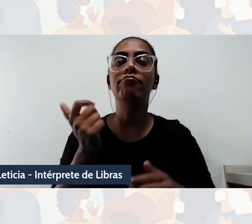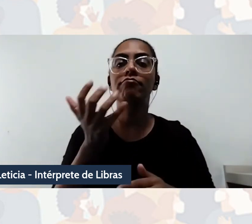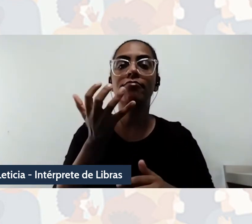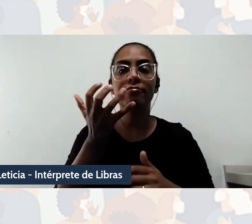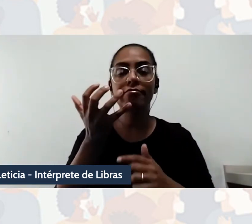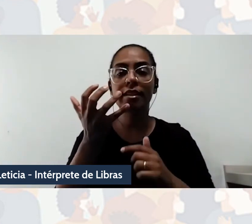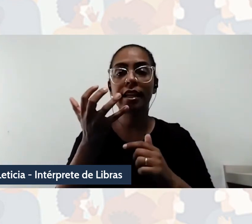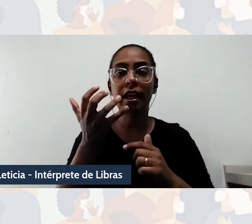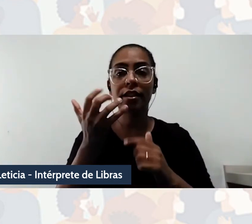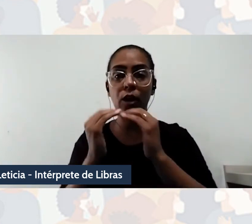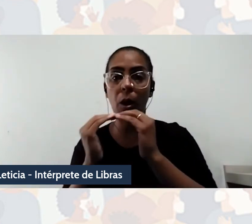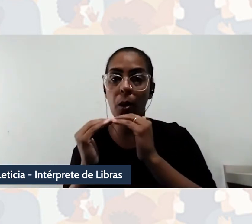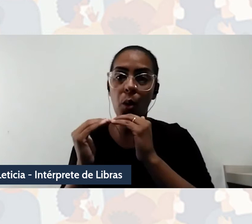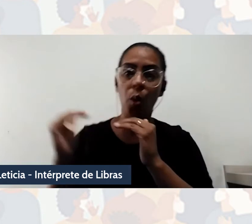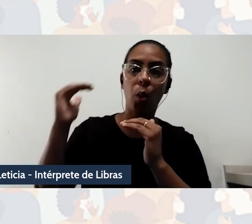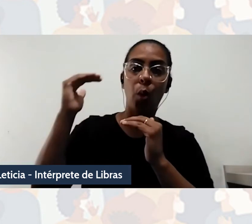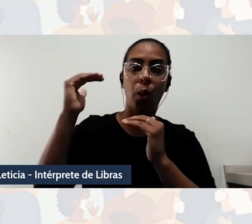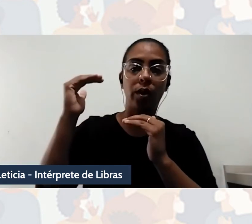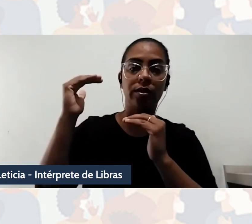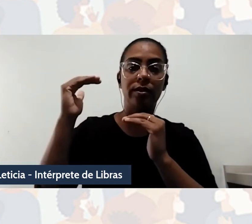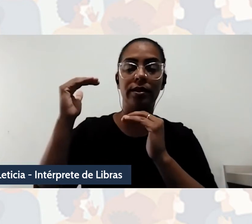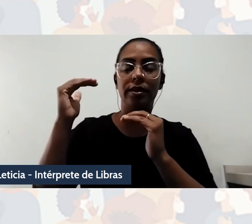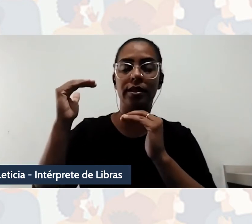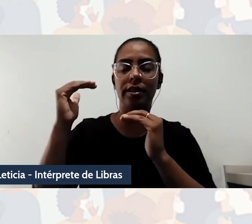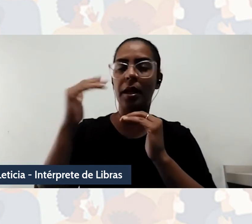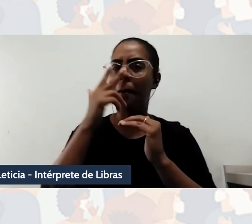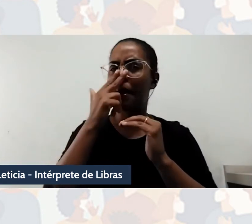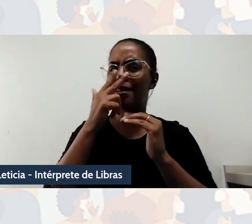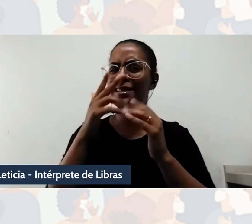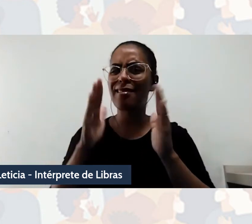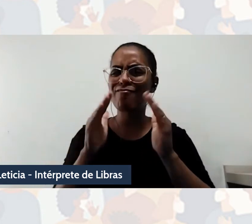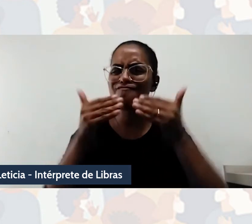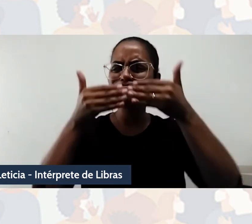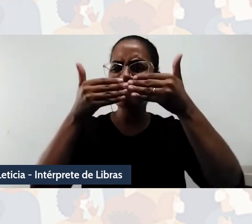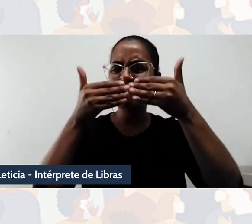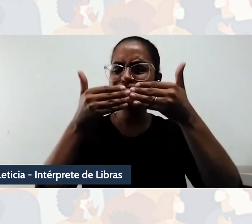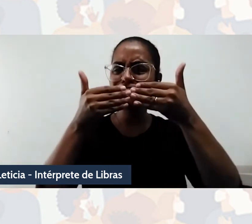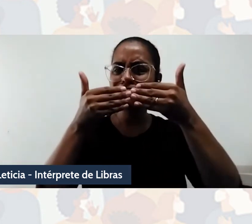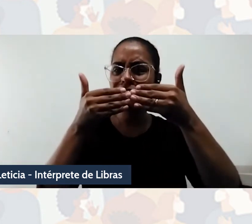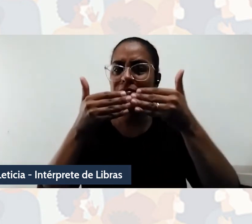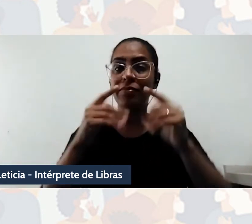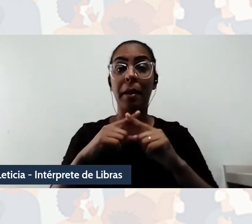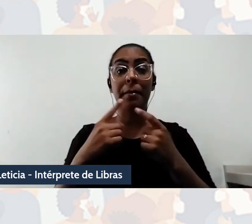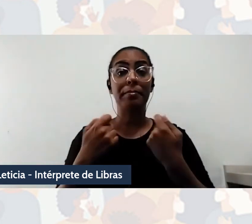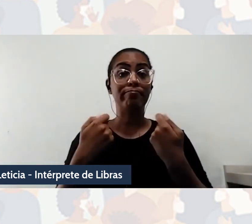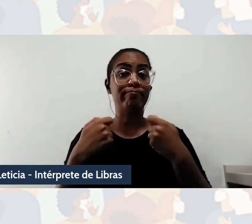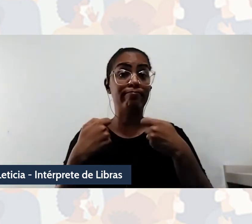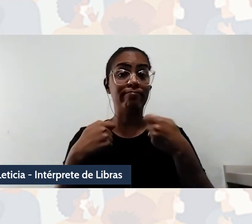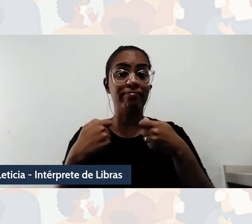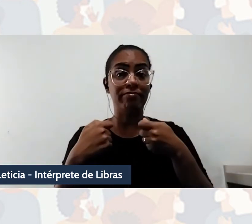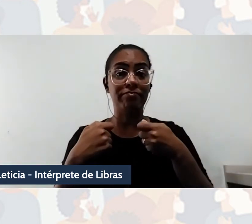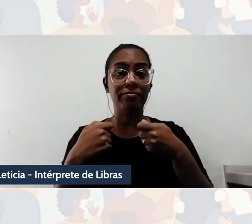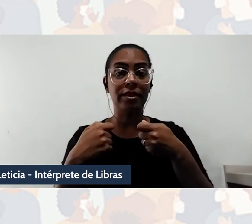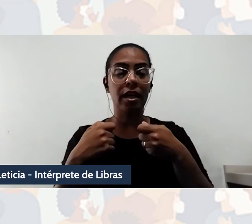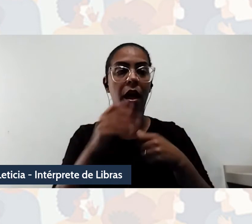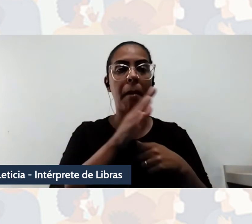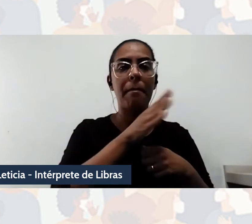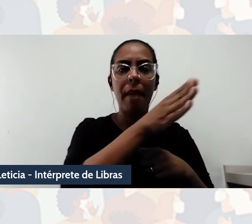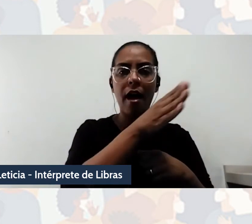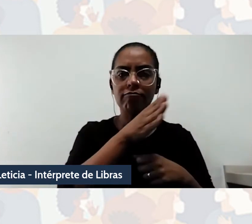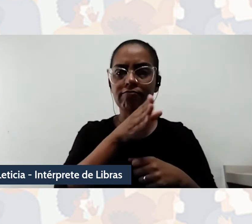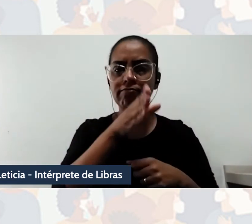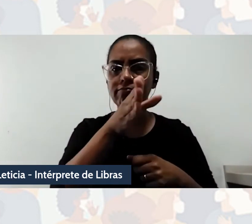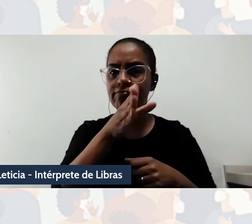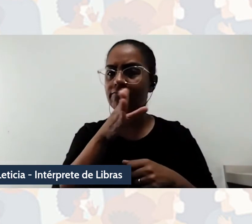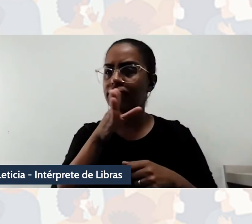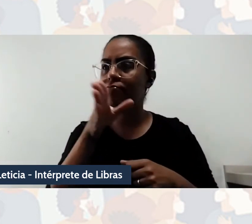uma racionalidade fechada e universal com a reapropriação dos espaços de saber, desse